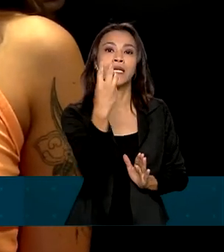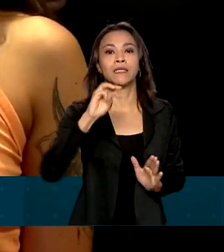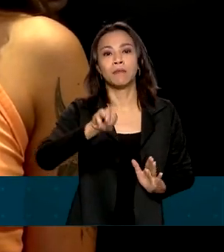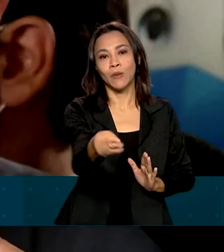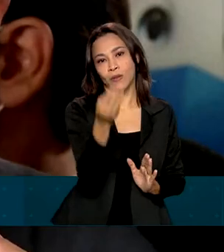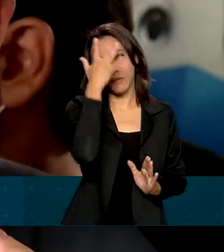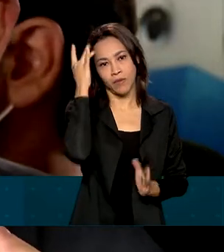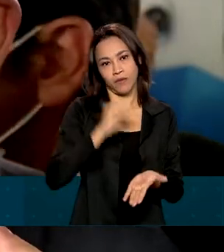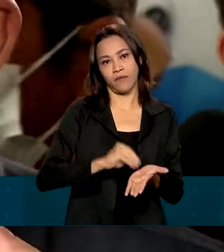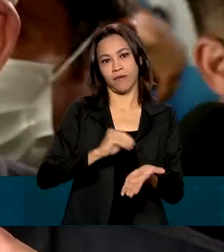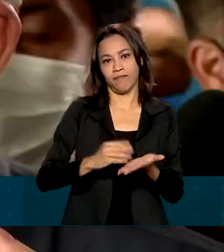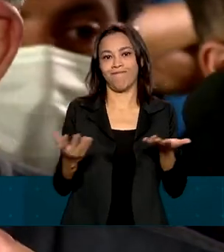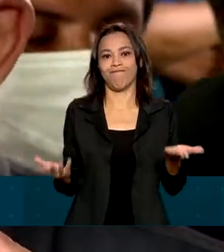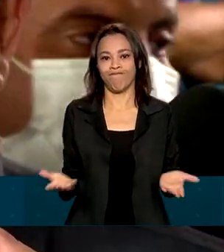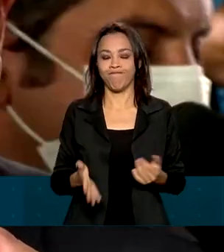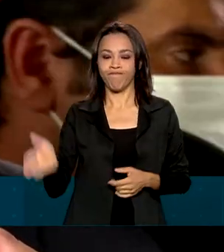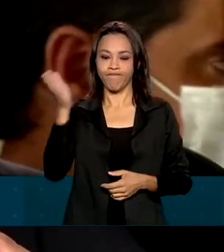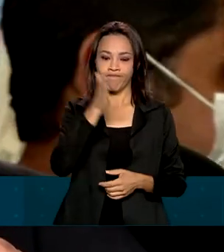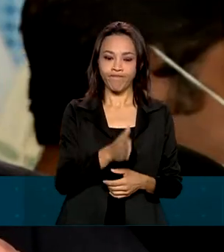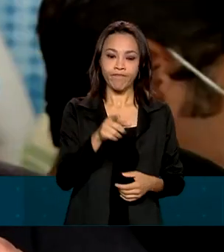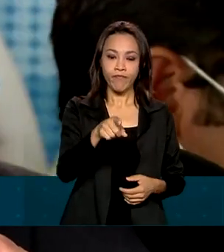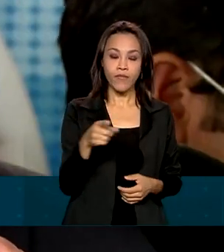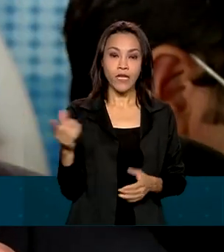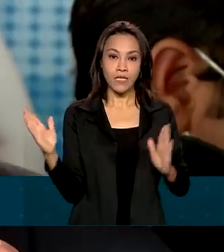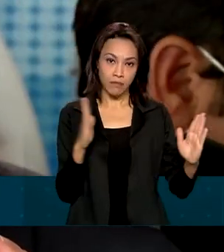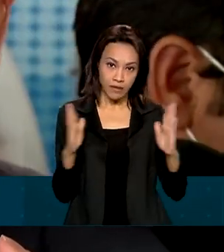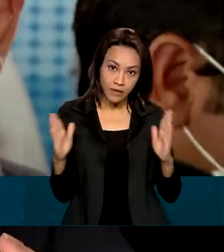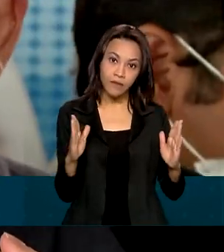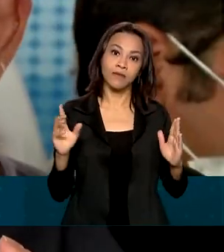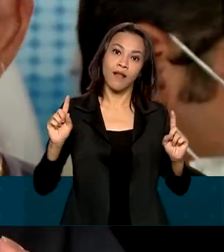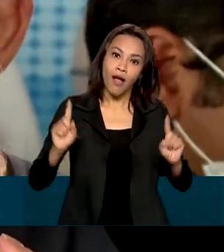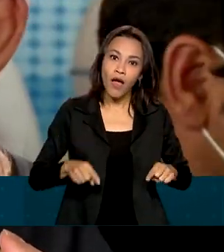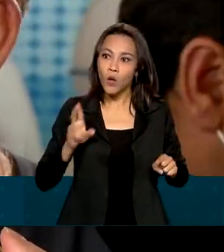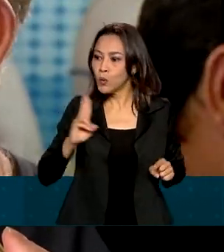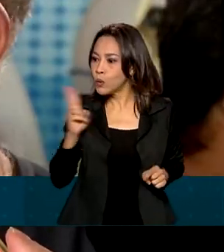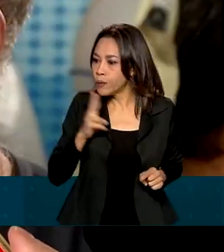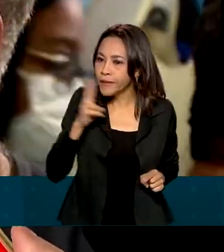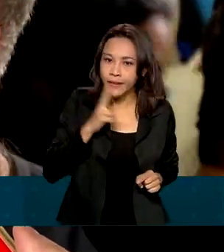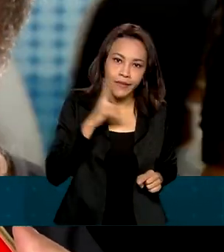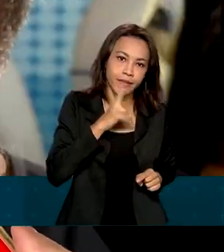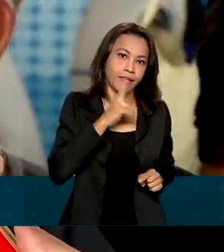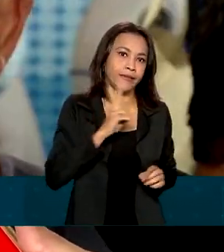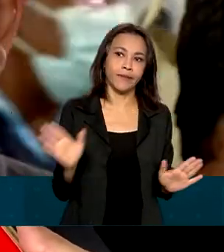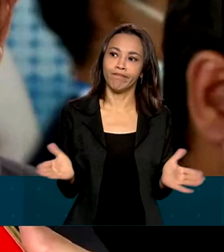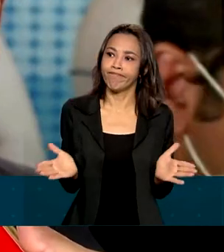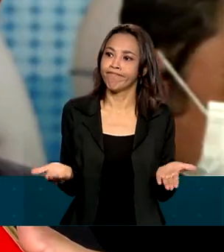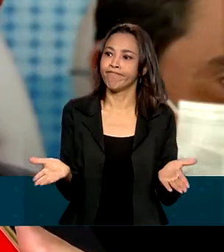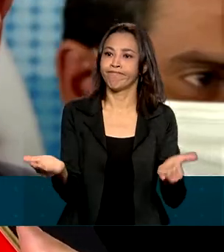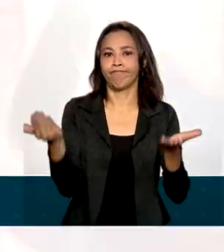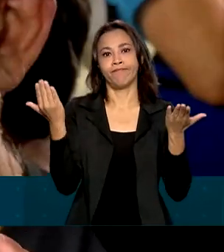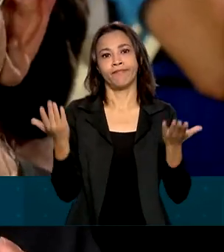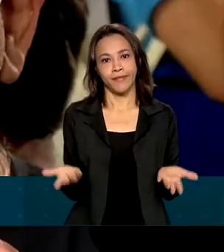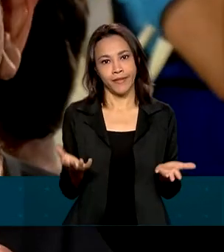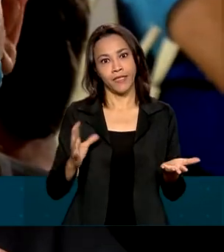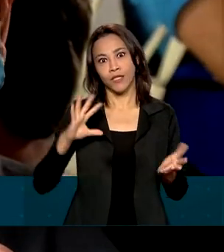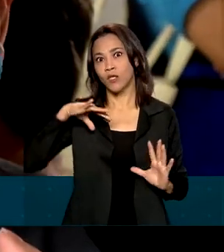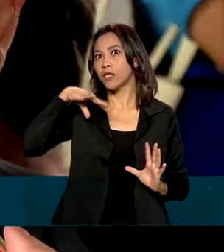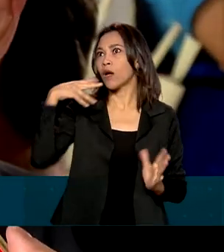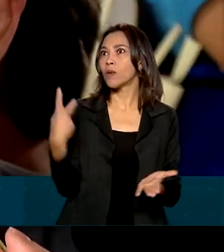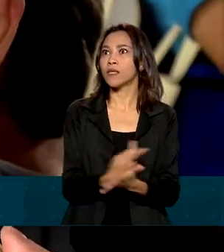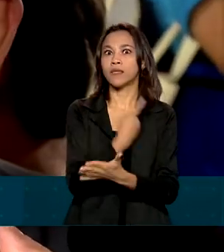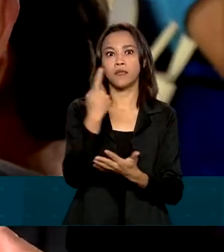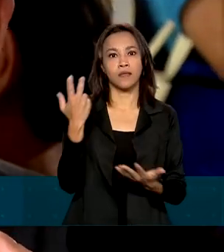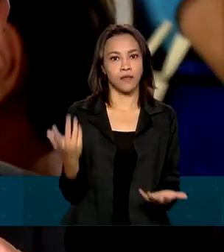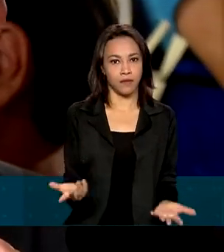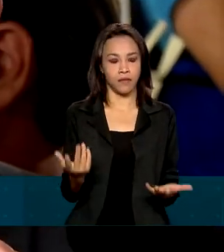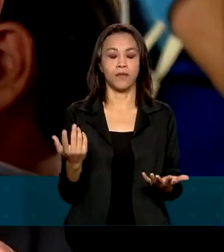brasileiros. O momento é de superação da maior emergência sanitária que o mundo já viu e agora o Brasil